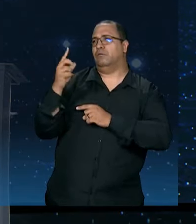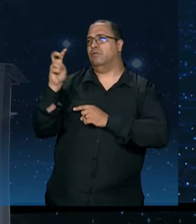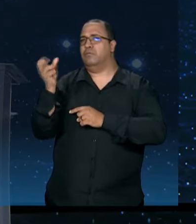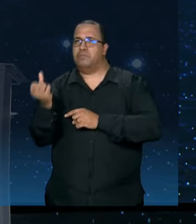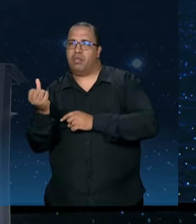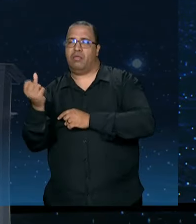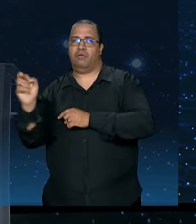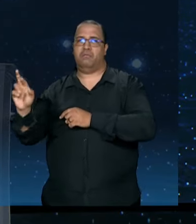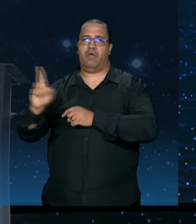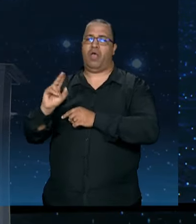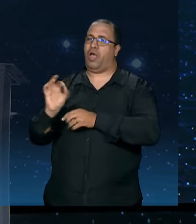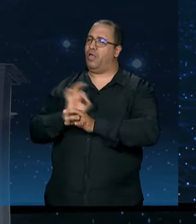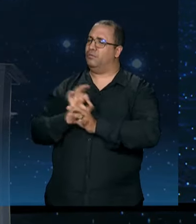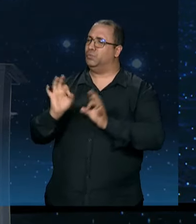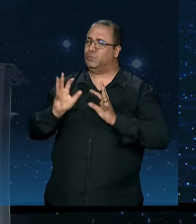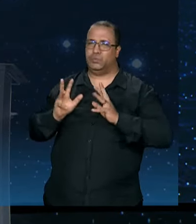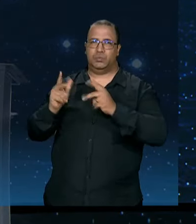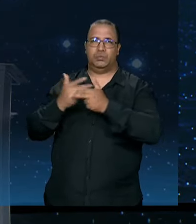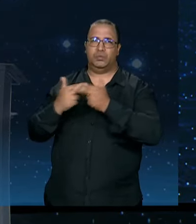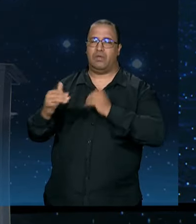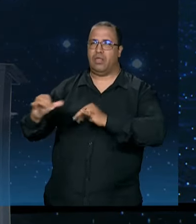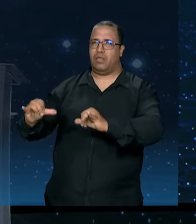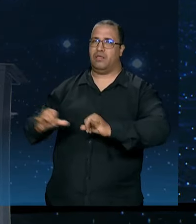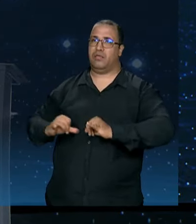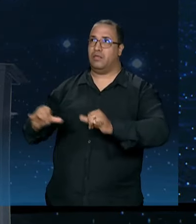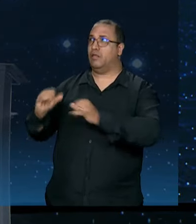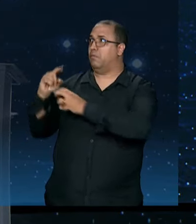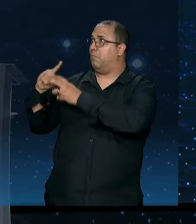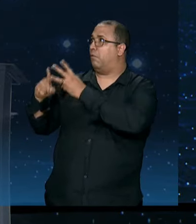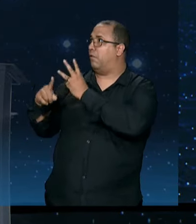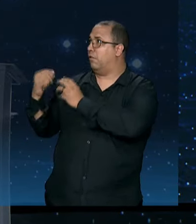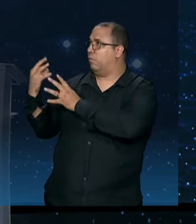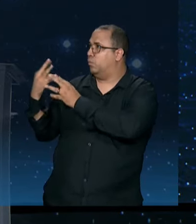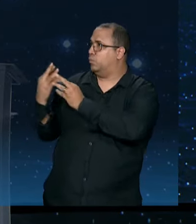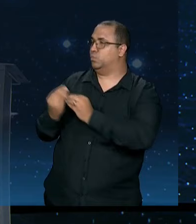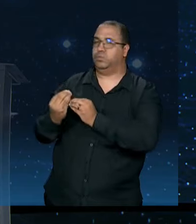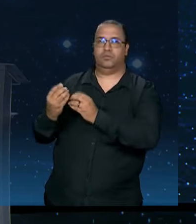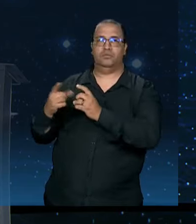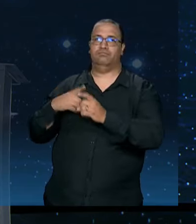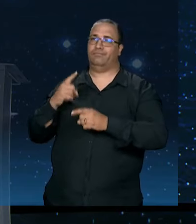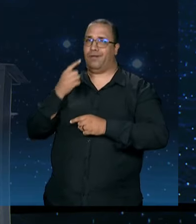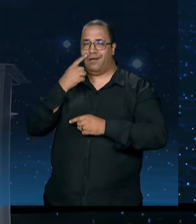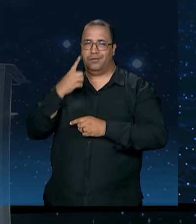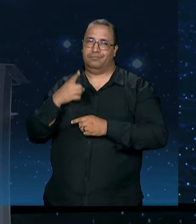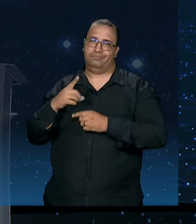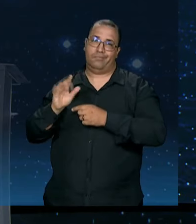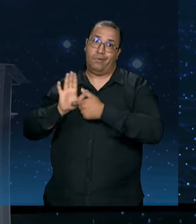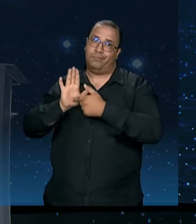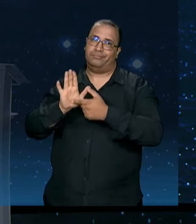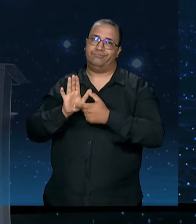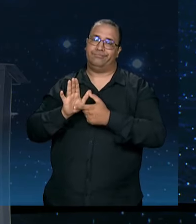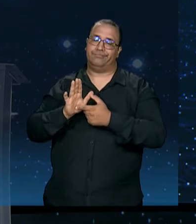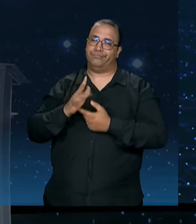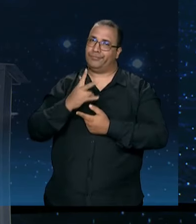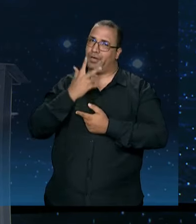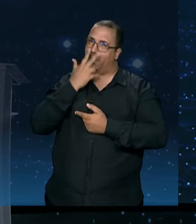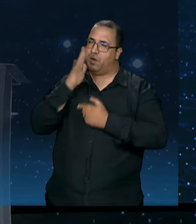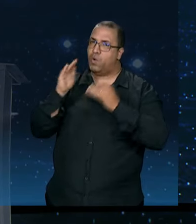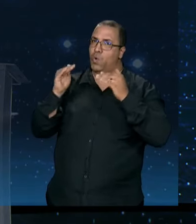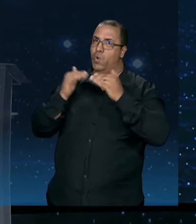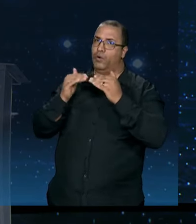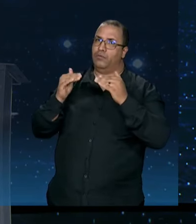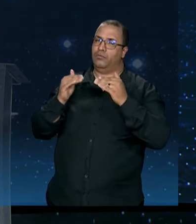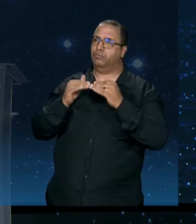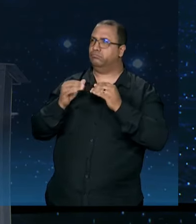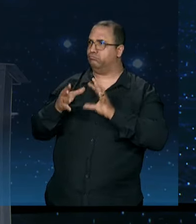atendido, ele não tem nada a ver com o que você sofreu nos últimos três dias no apagão. Isso é o que ele vende. Quem acha, quem concorda